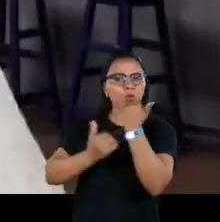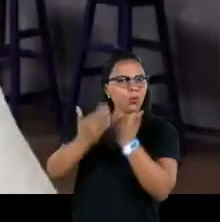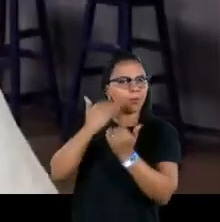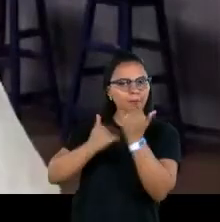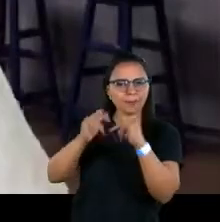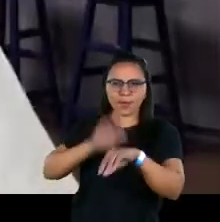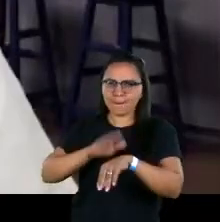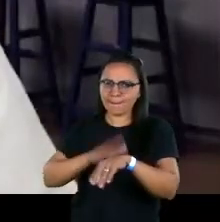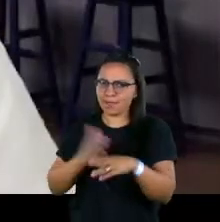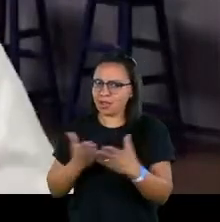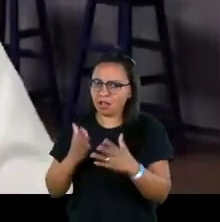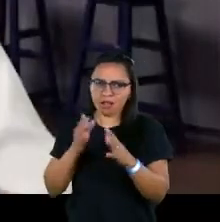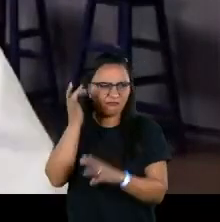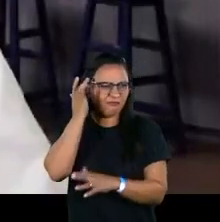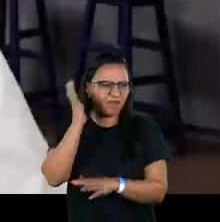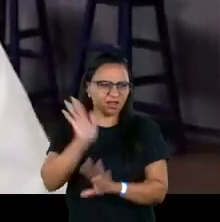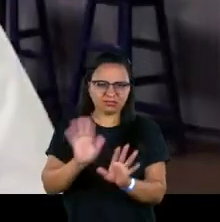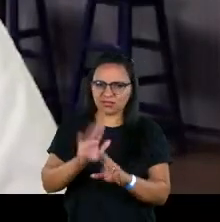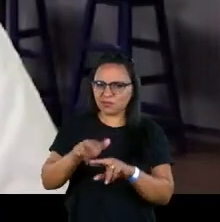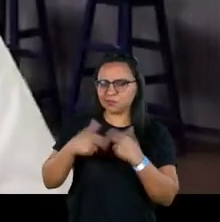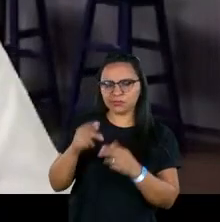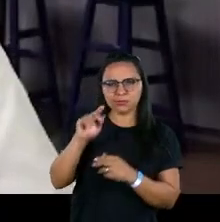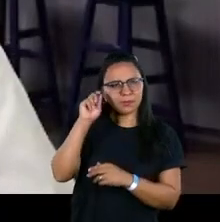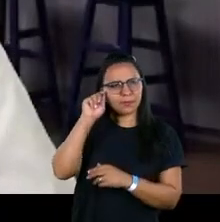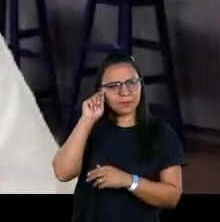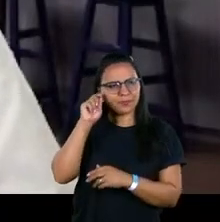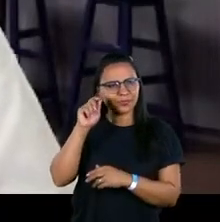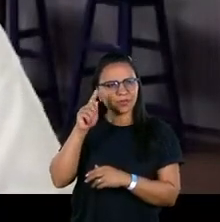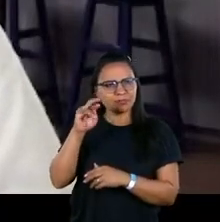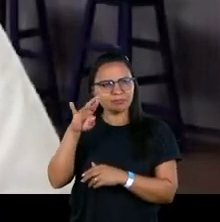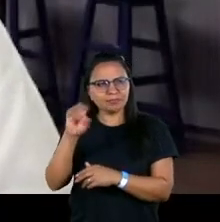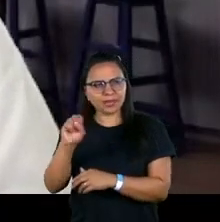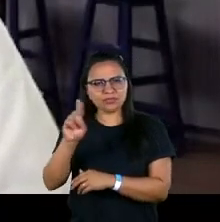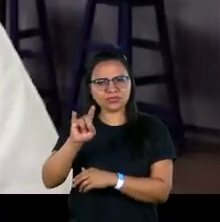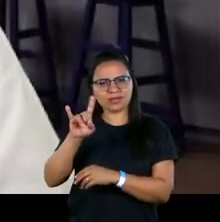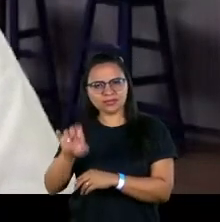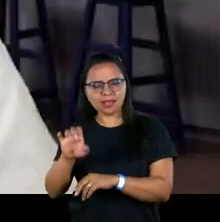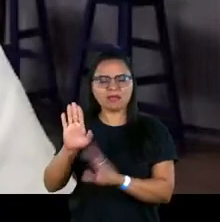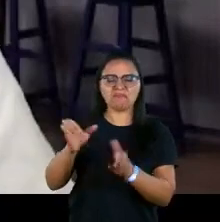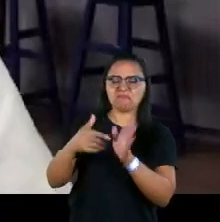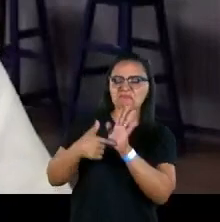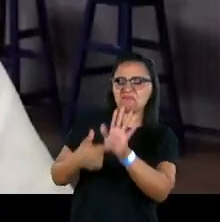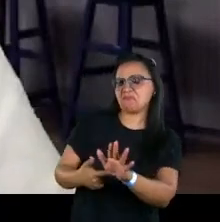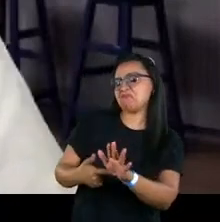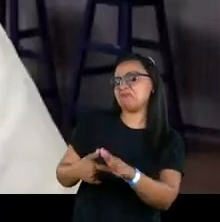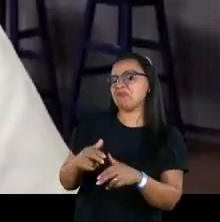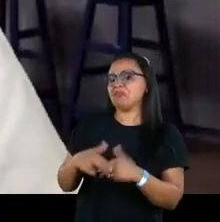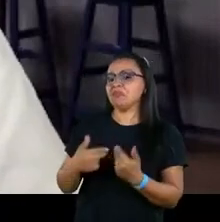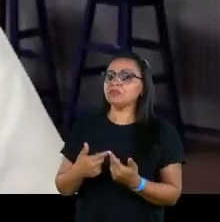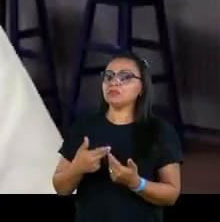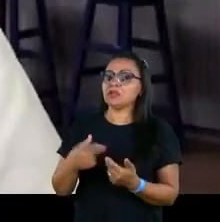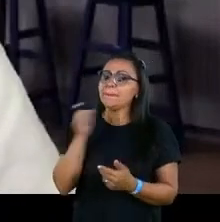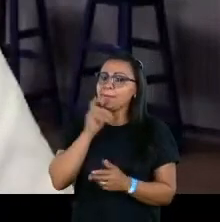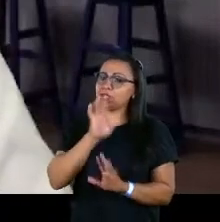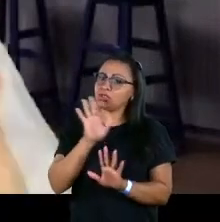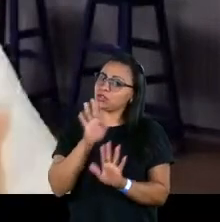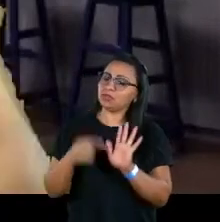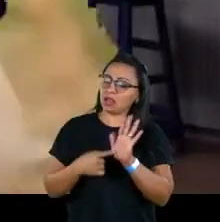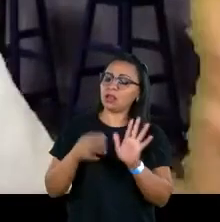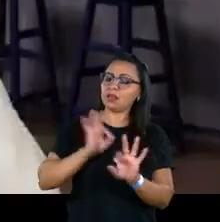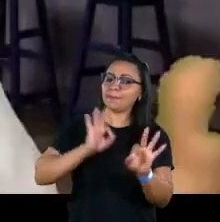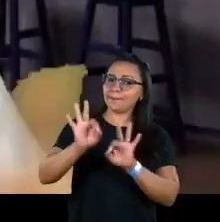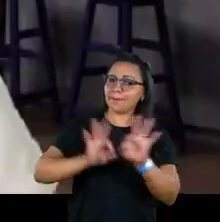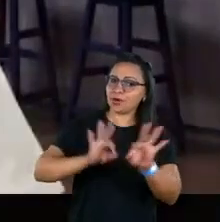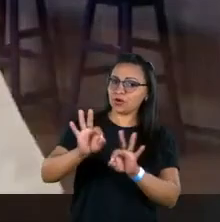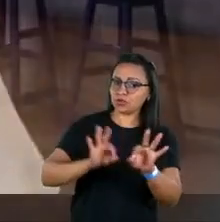nesse momento não é tão simples assim. O Preto Zezé está aí para não me deixar mentir em relação a isso. A gente tem um projeto,